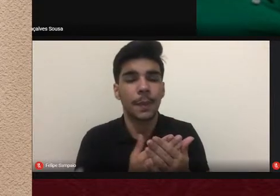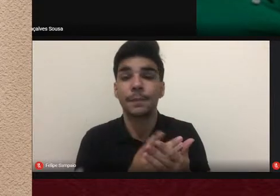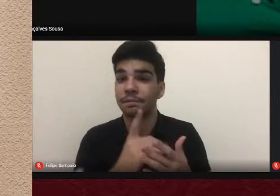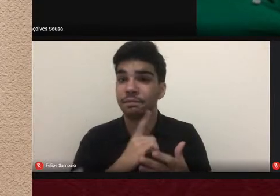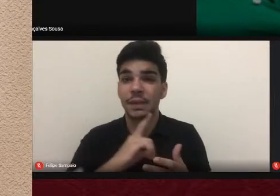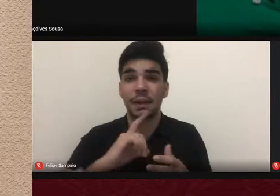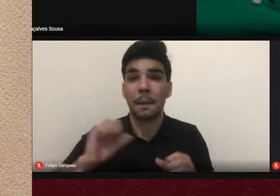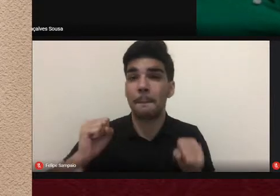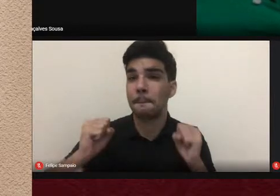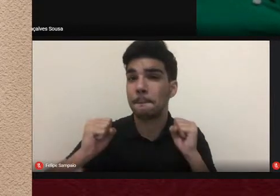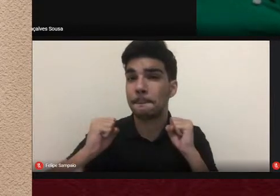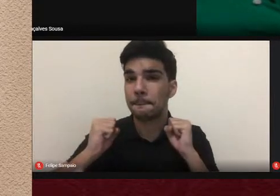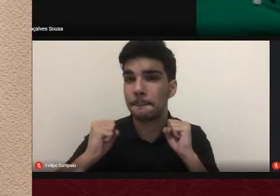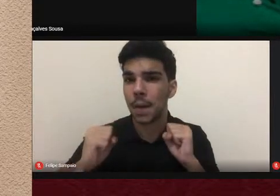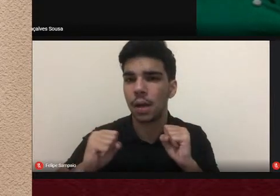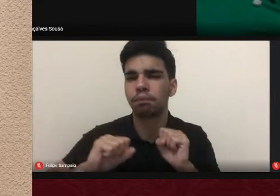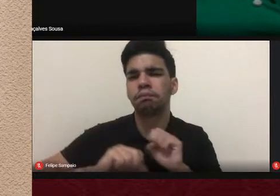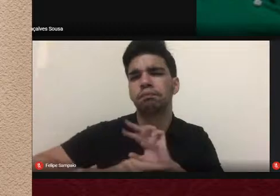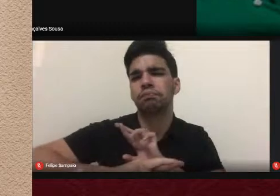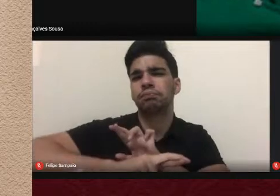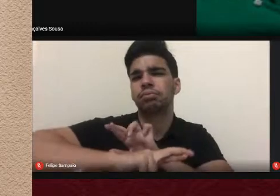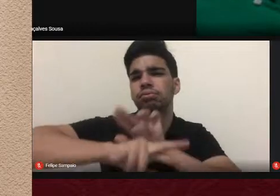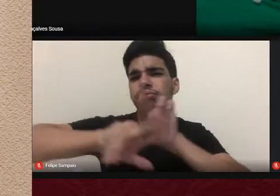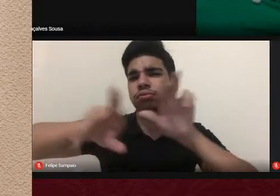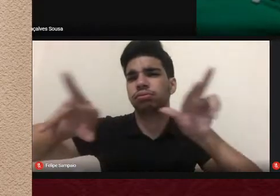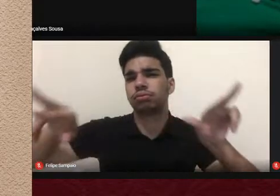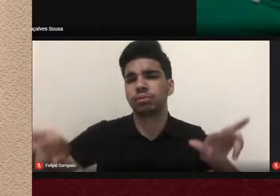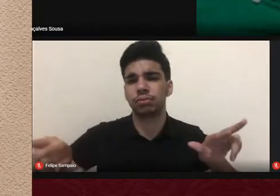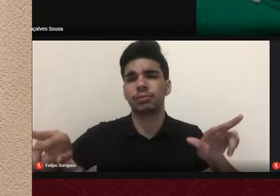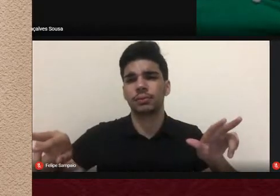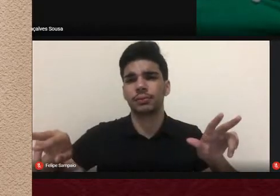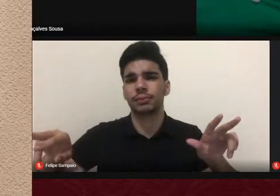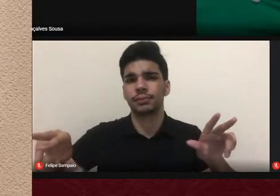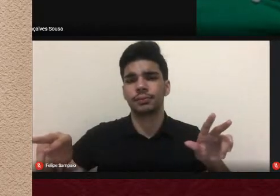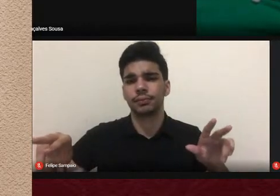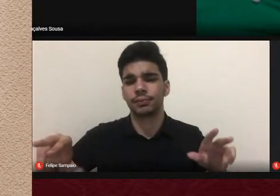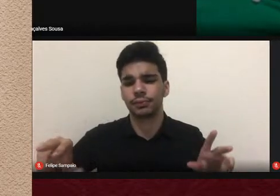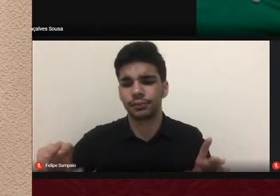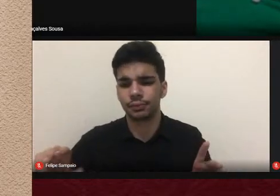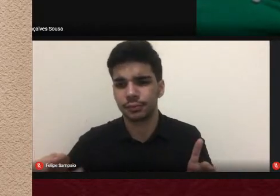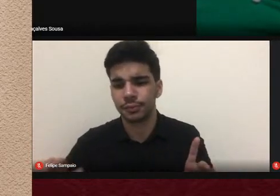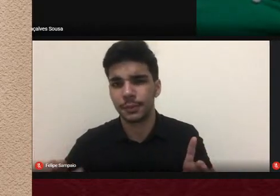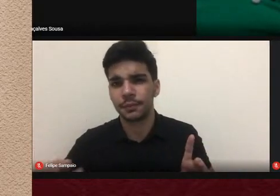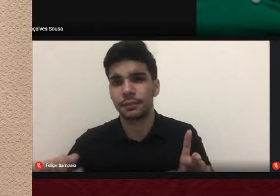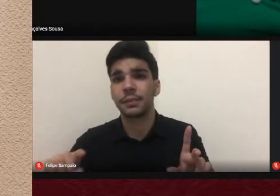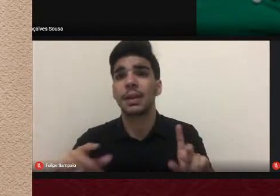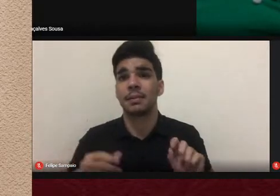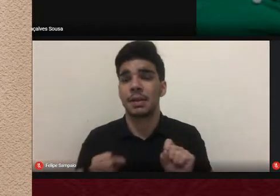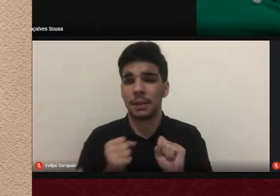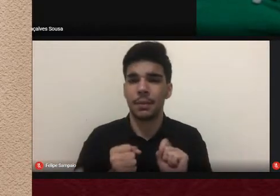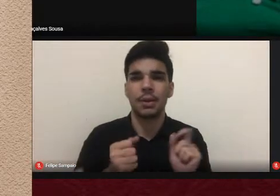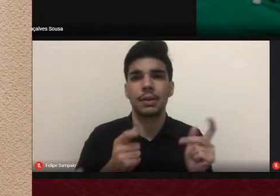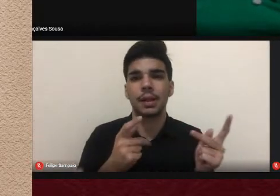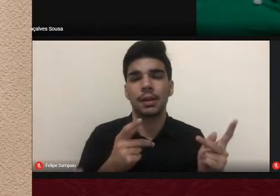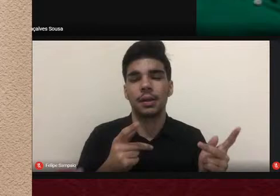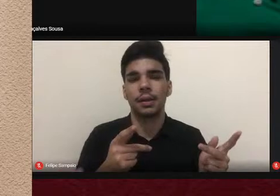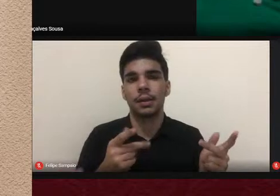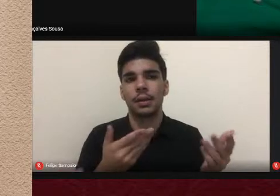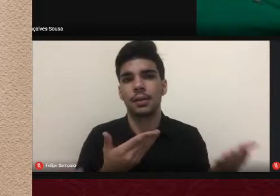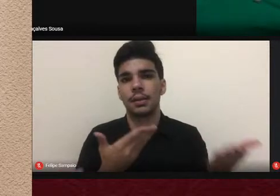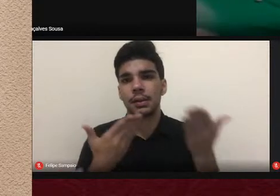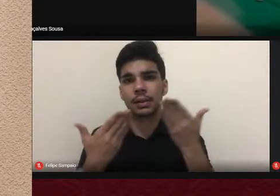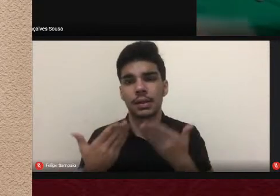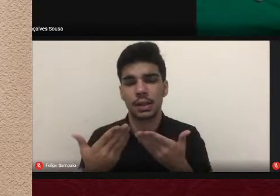para pesquisas como entender esses trabalhos e que como nós podemos trazer para nossa compreensão